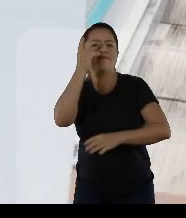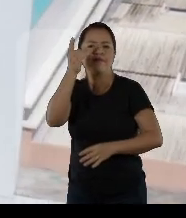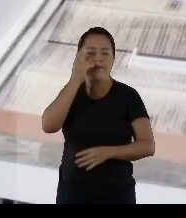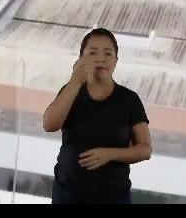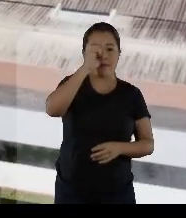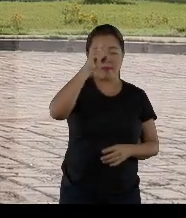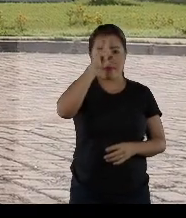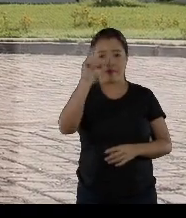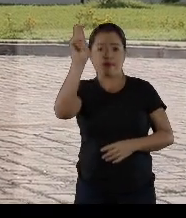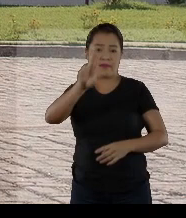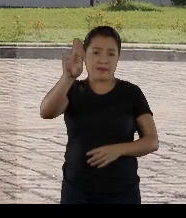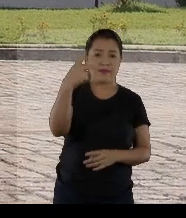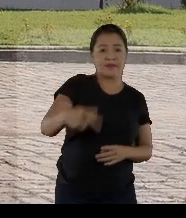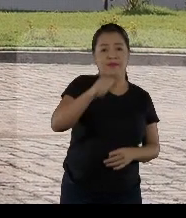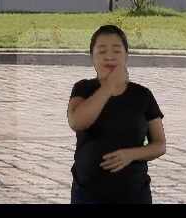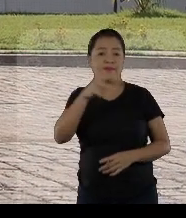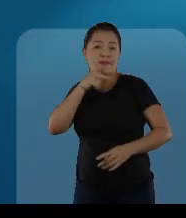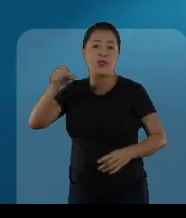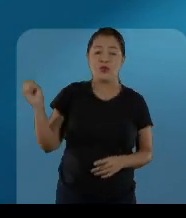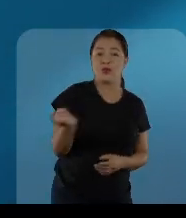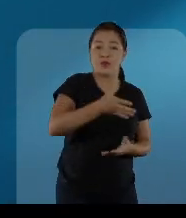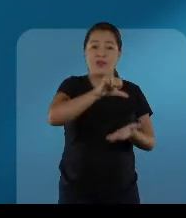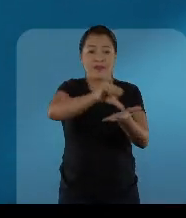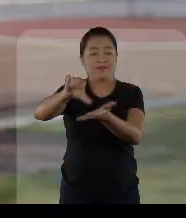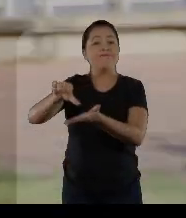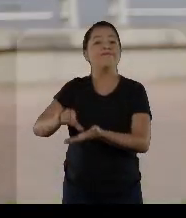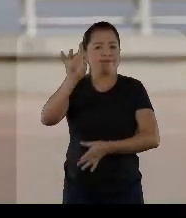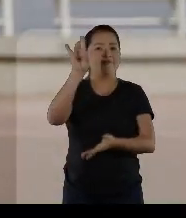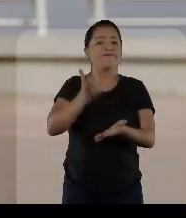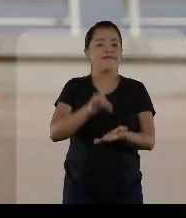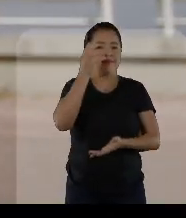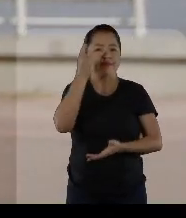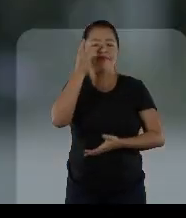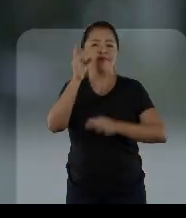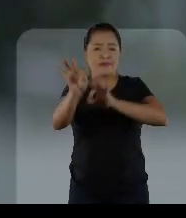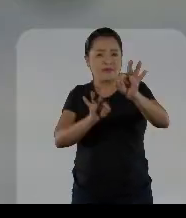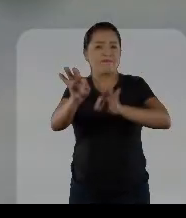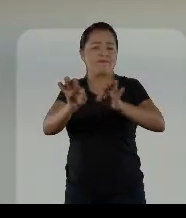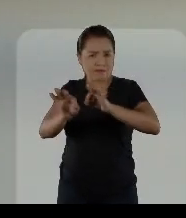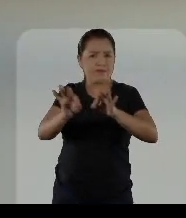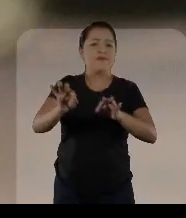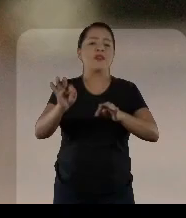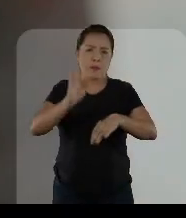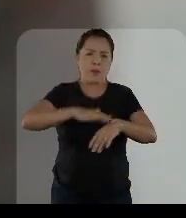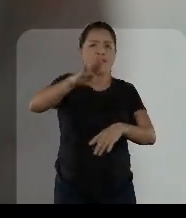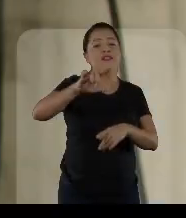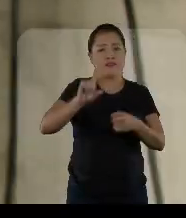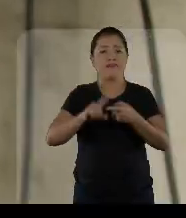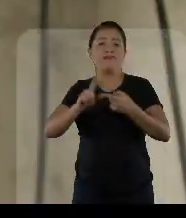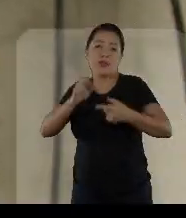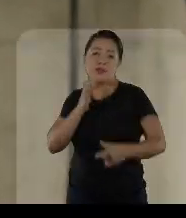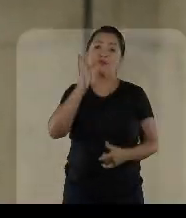Hospital Universitário da Amapá e novas UPSs foi Davi. Davi fez mais